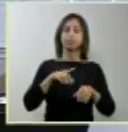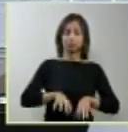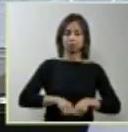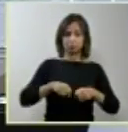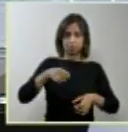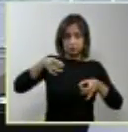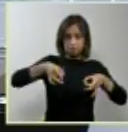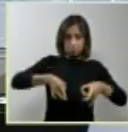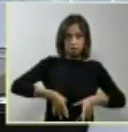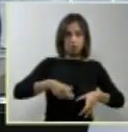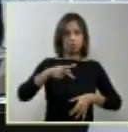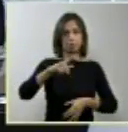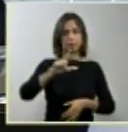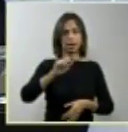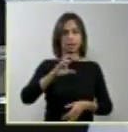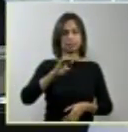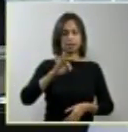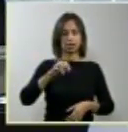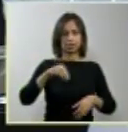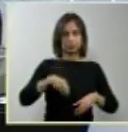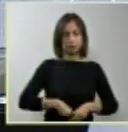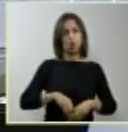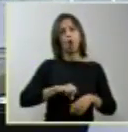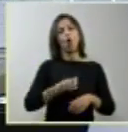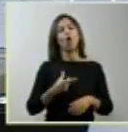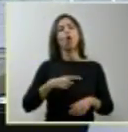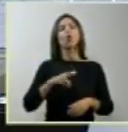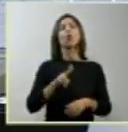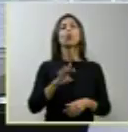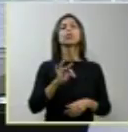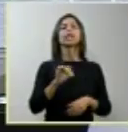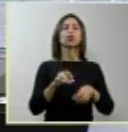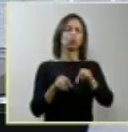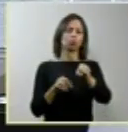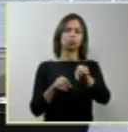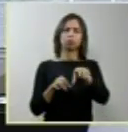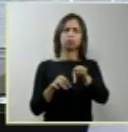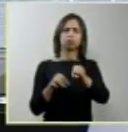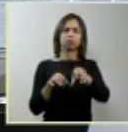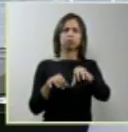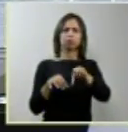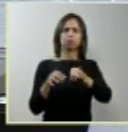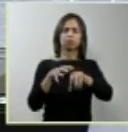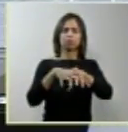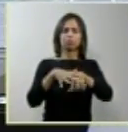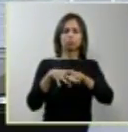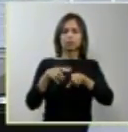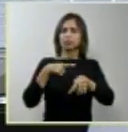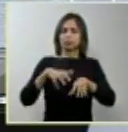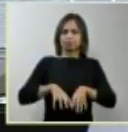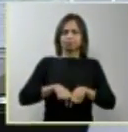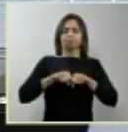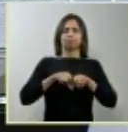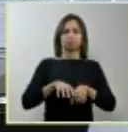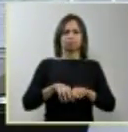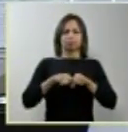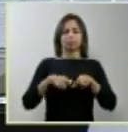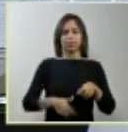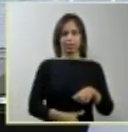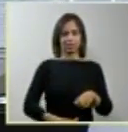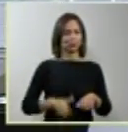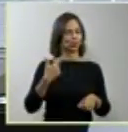atonia do útero, o útero em que não se compreiai, não há dados na literatura e eu não me permito